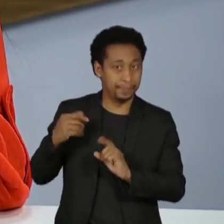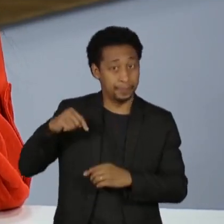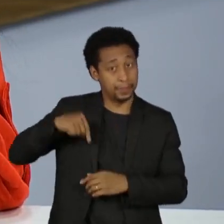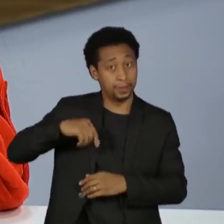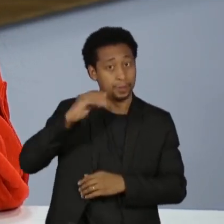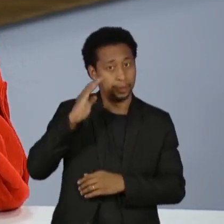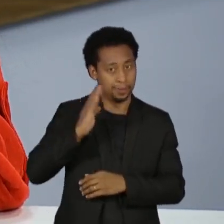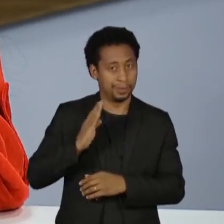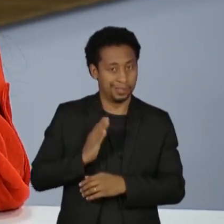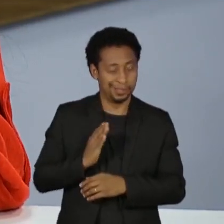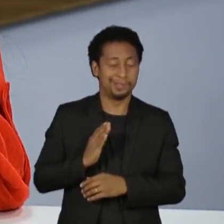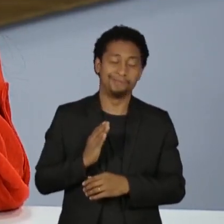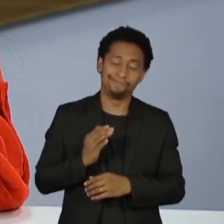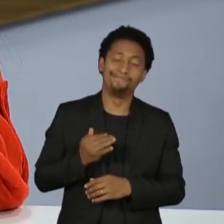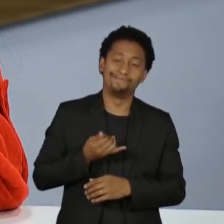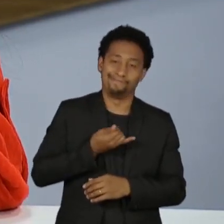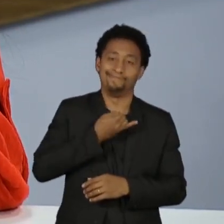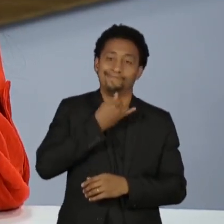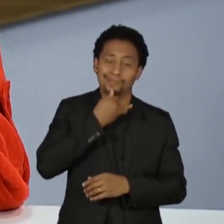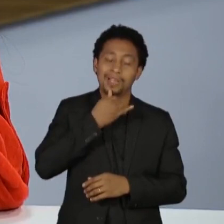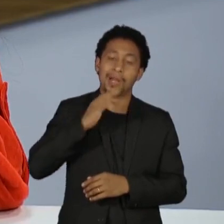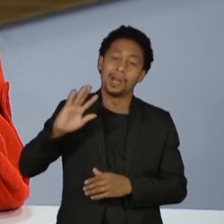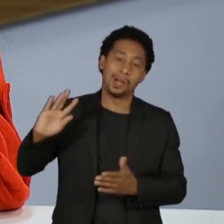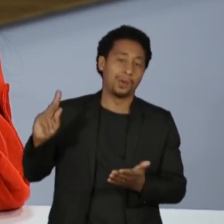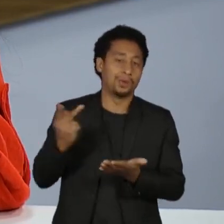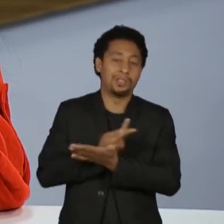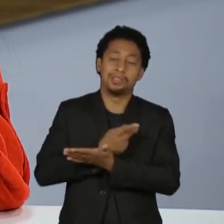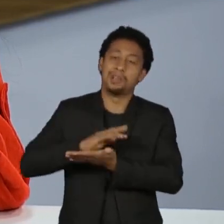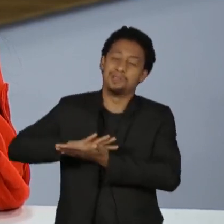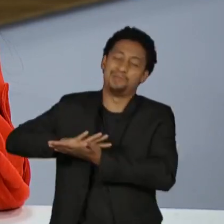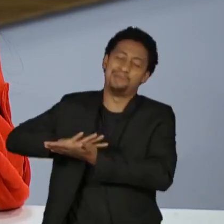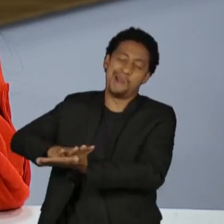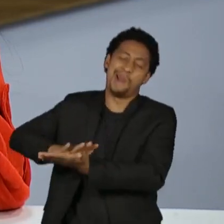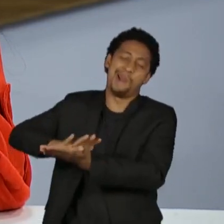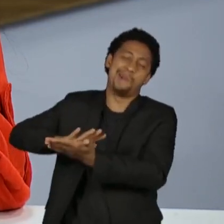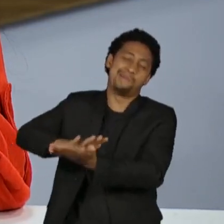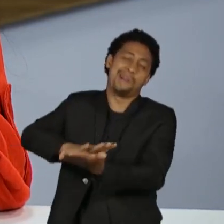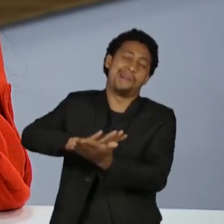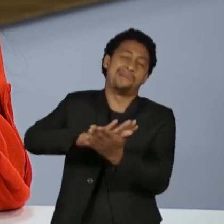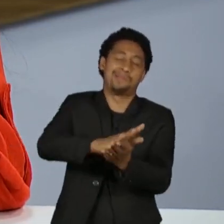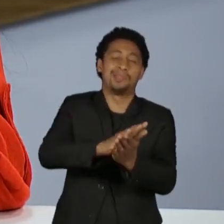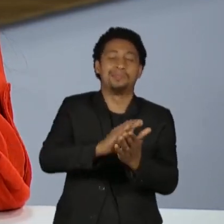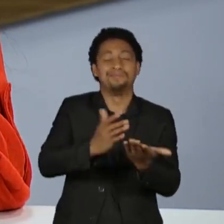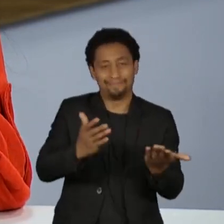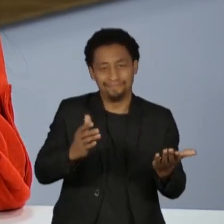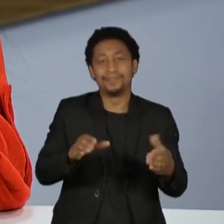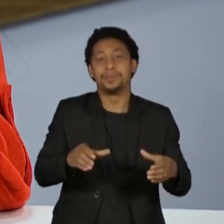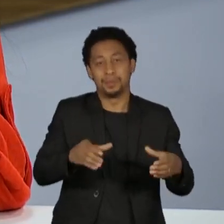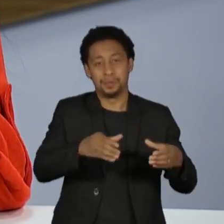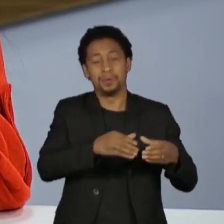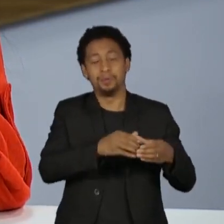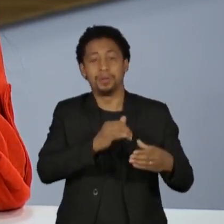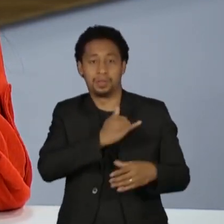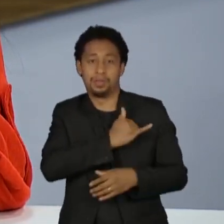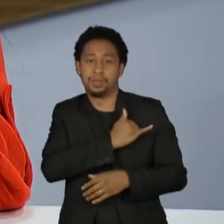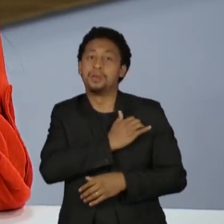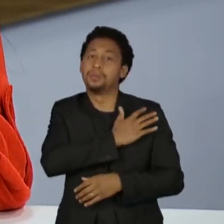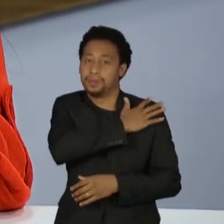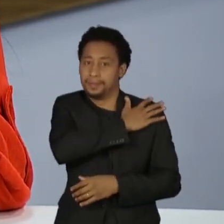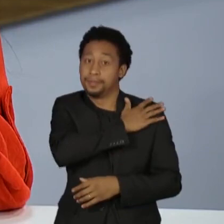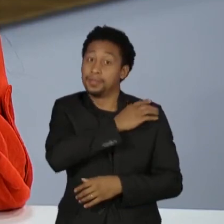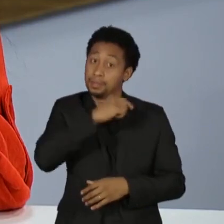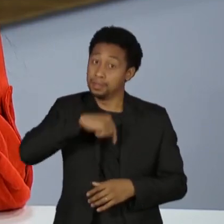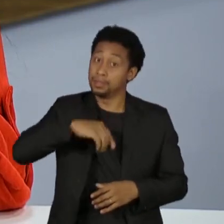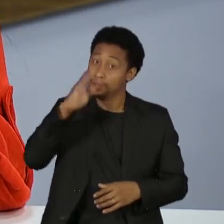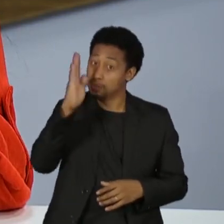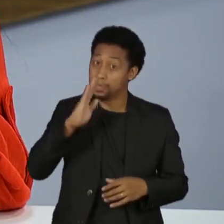de genocídio de mais de cinco séculos através da situação dos Yanomami. O Brasil ficou chocado com